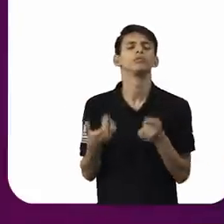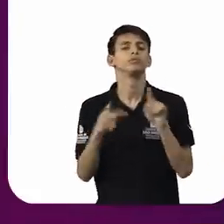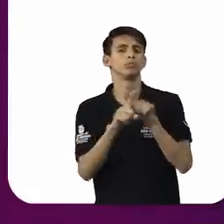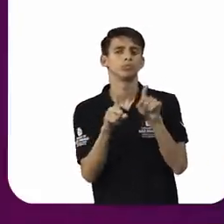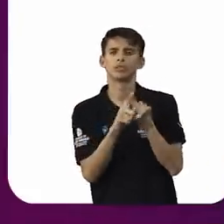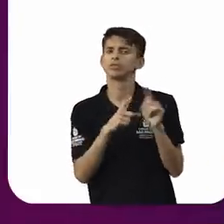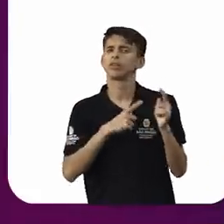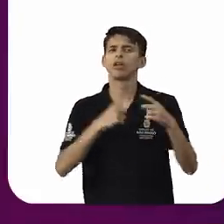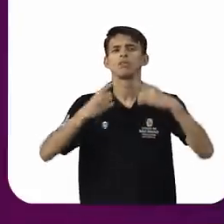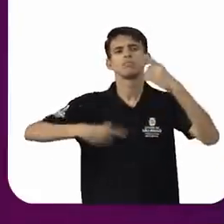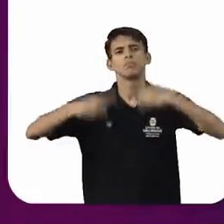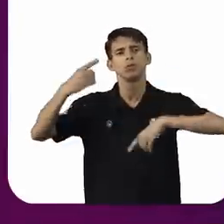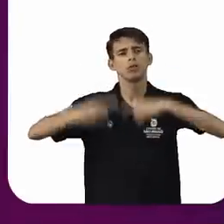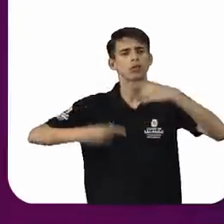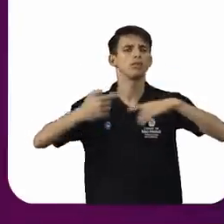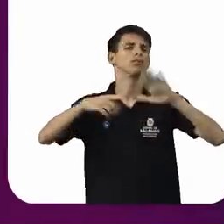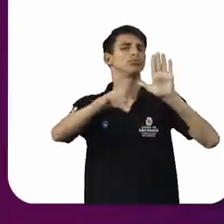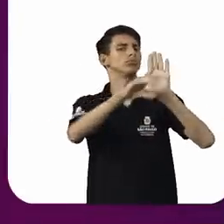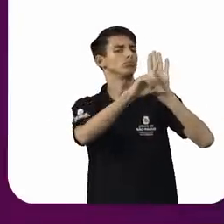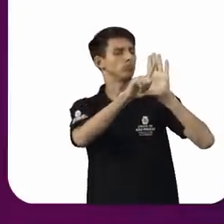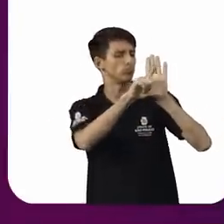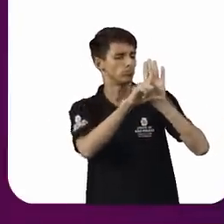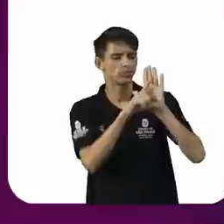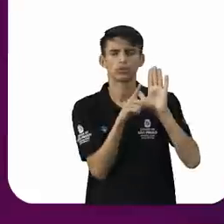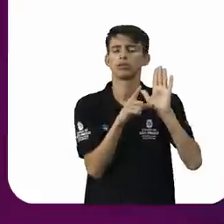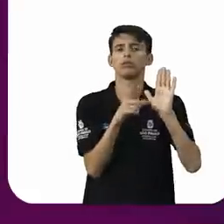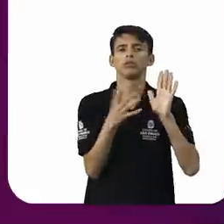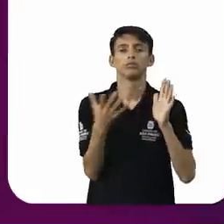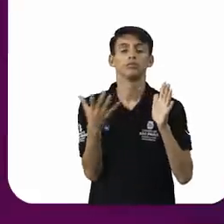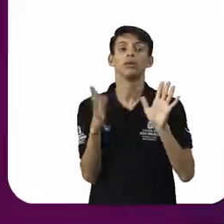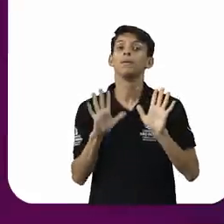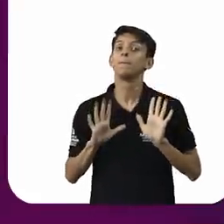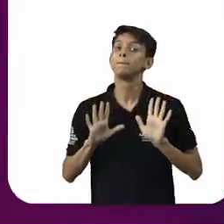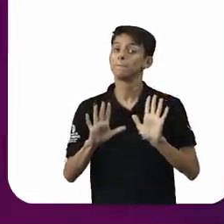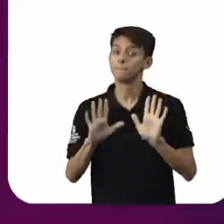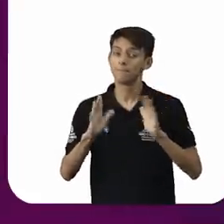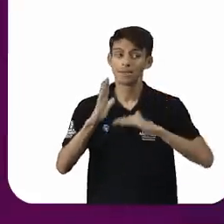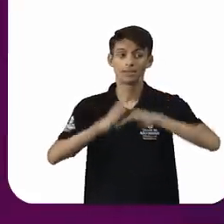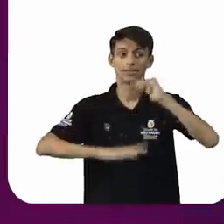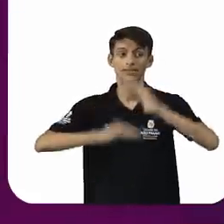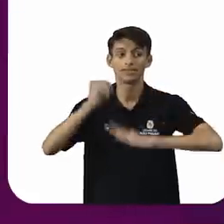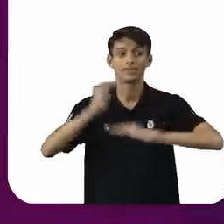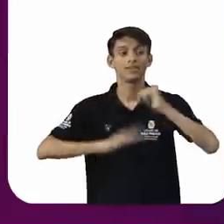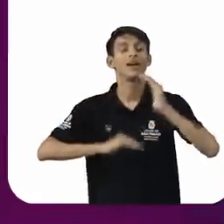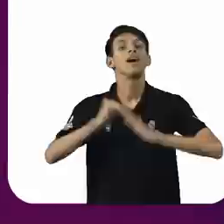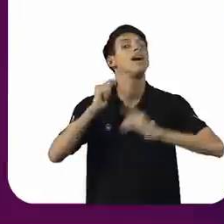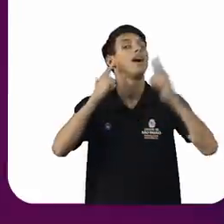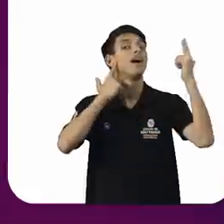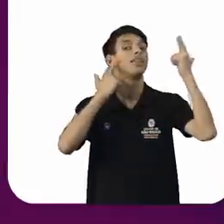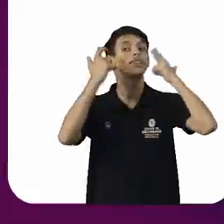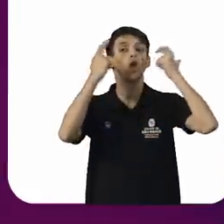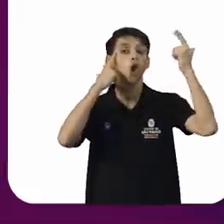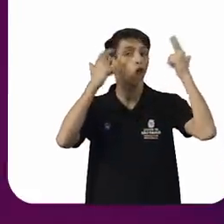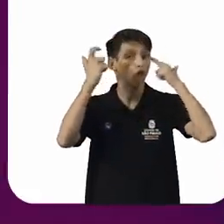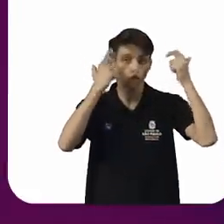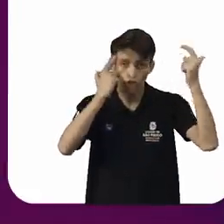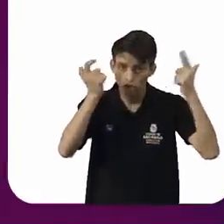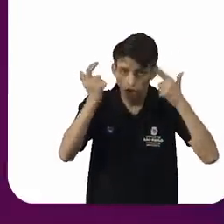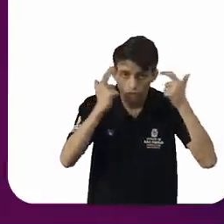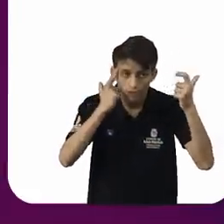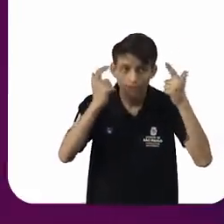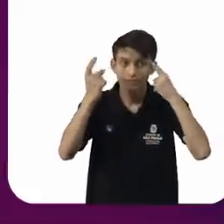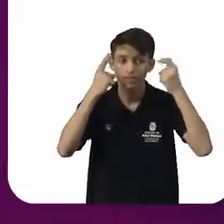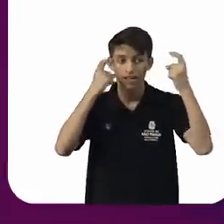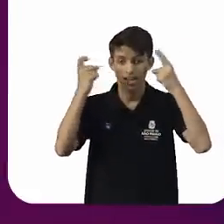você pode ter uma elite negra, como tem nos Estados Unidos, mas o germe da ideologia que considera o